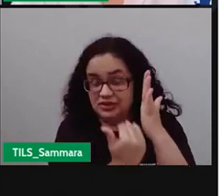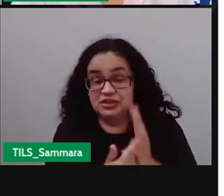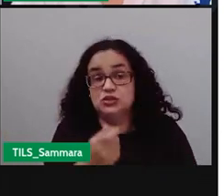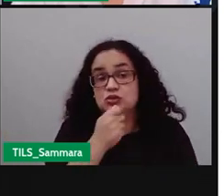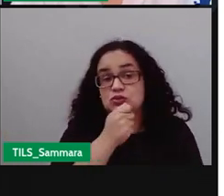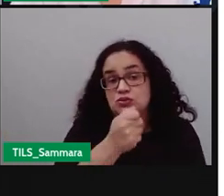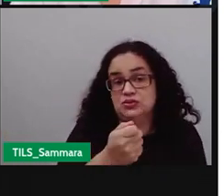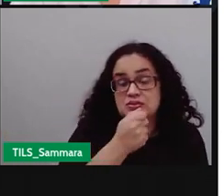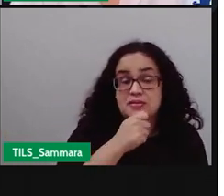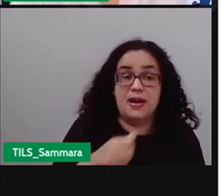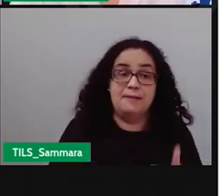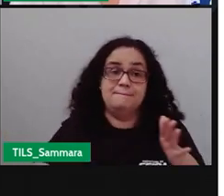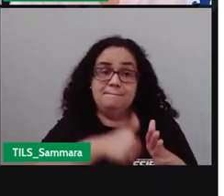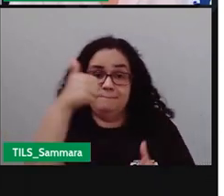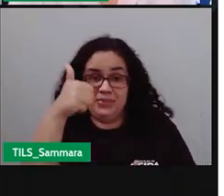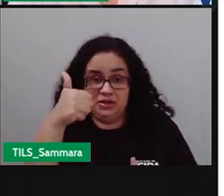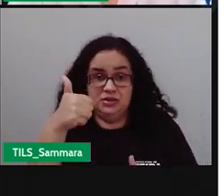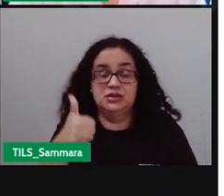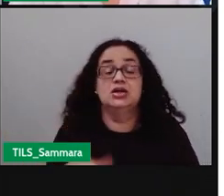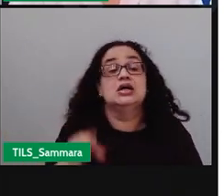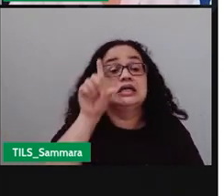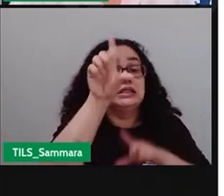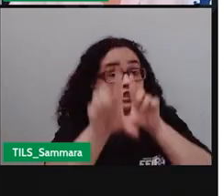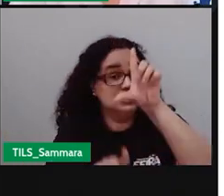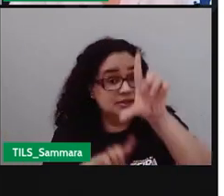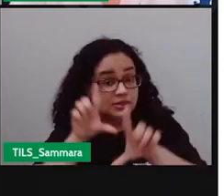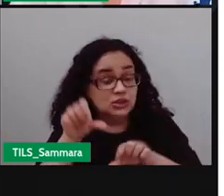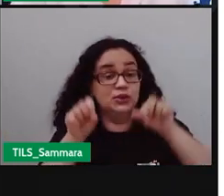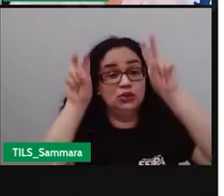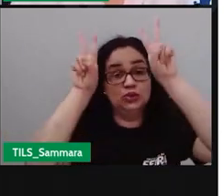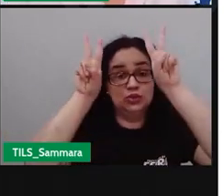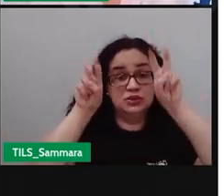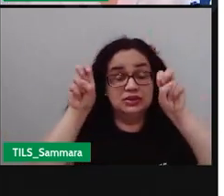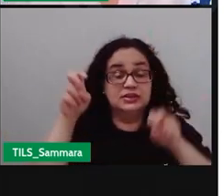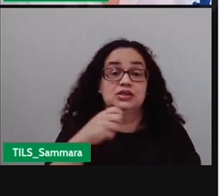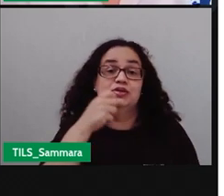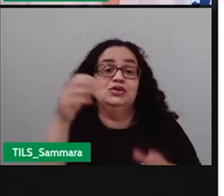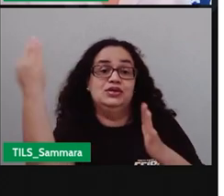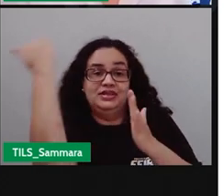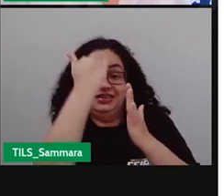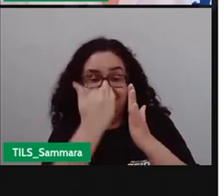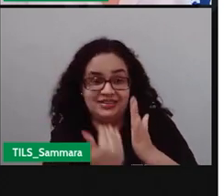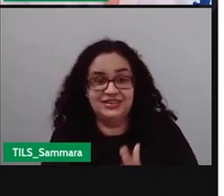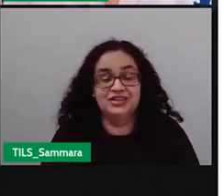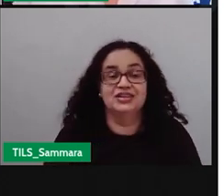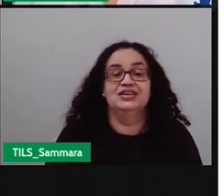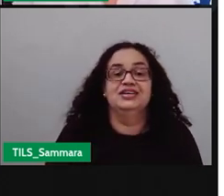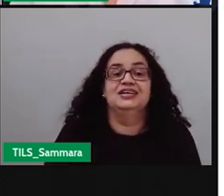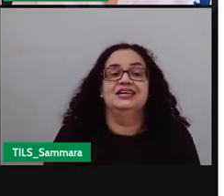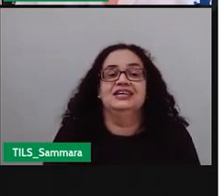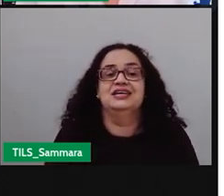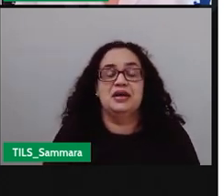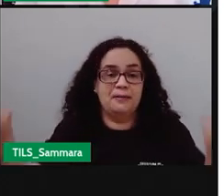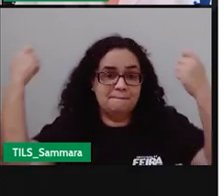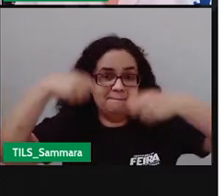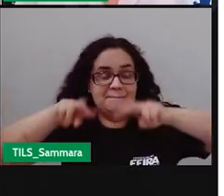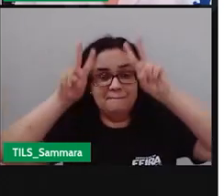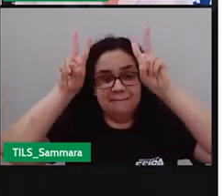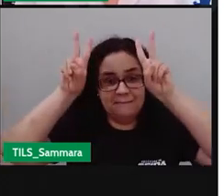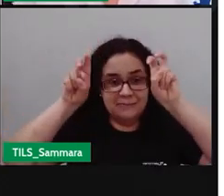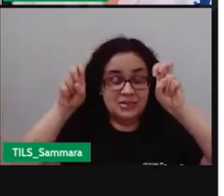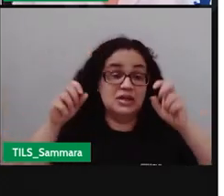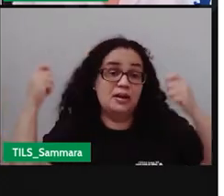de uma entrevista primeiro você vai fazer o que escolha do tema a elaboração do roteiro preciso do que do